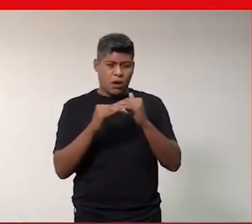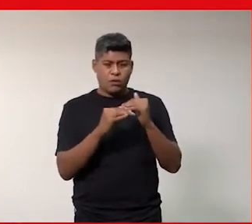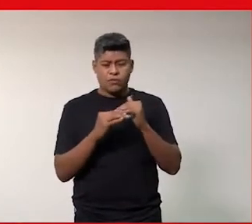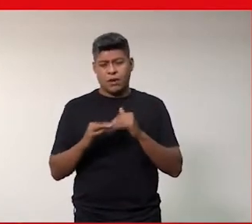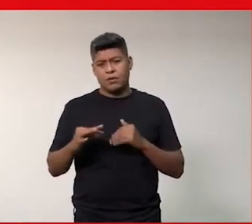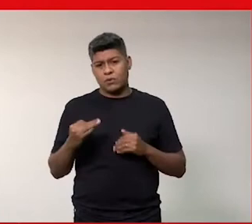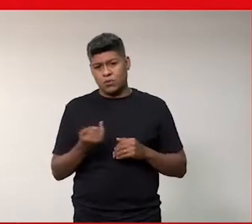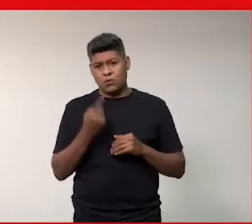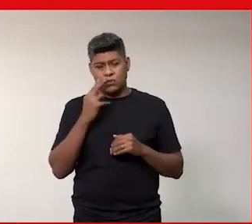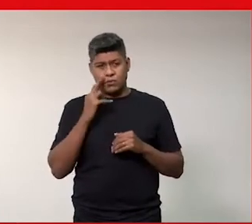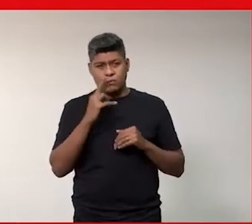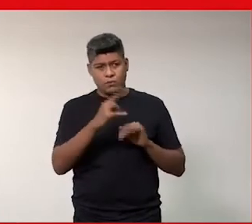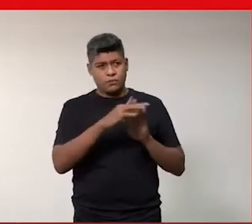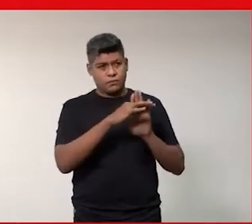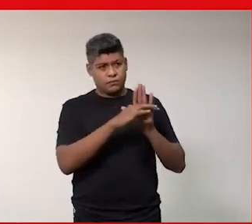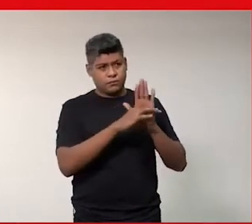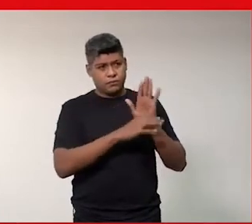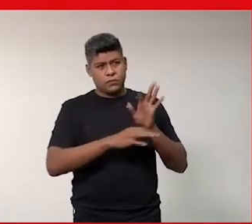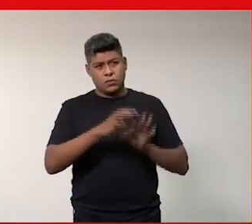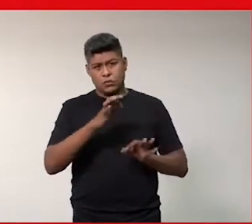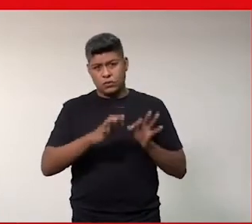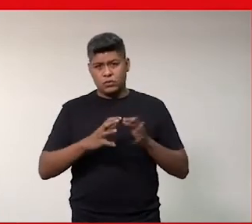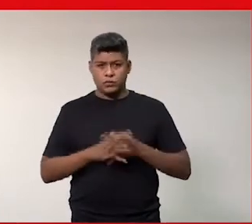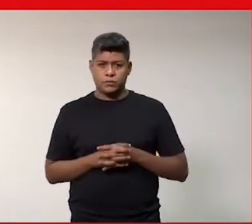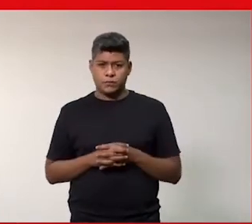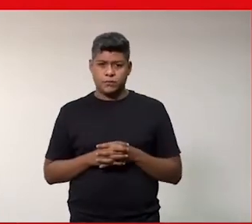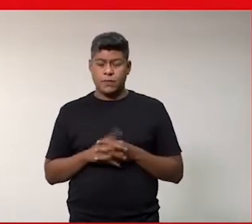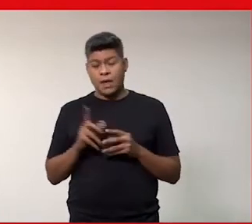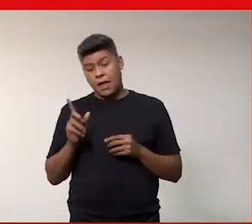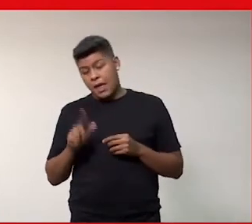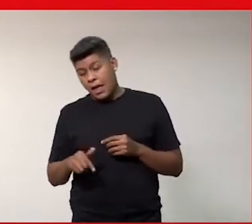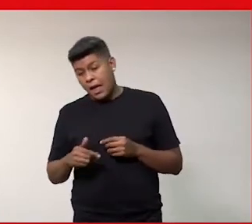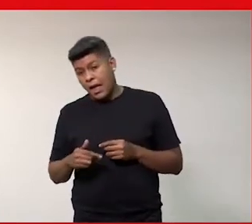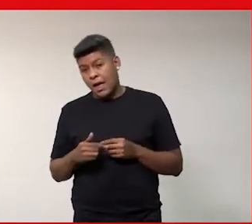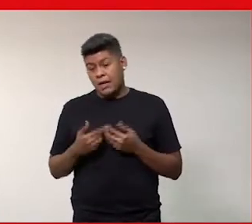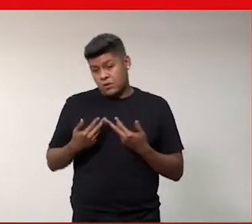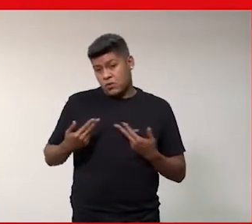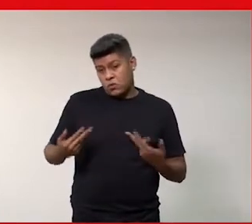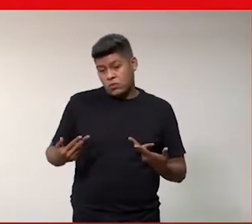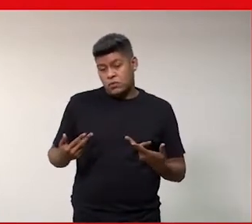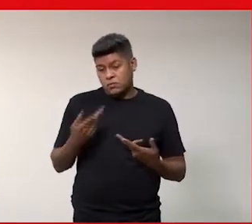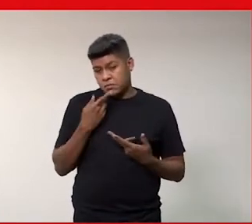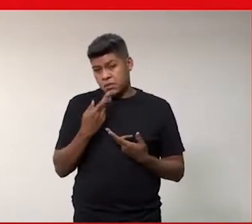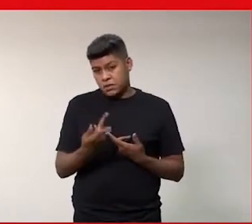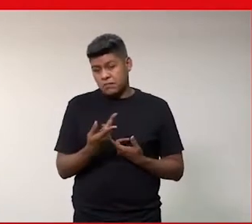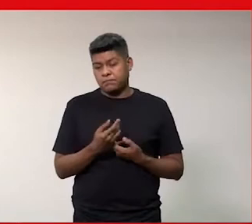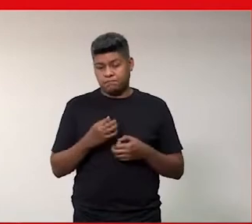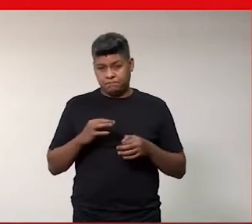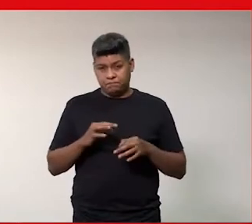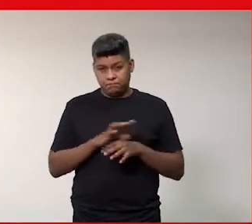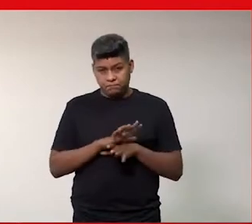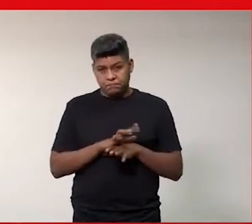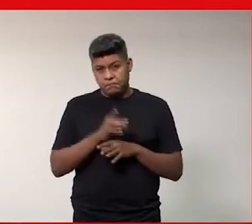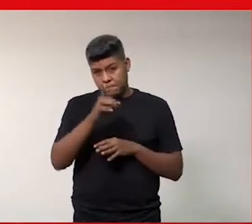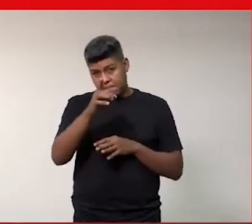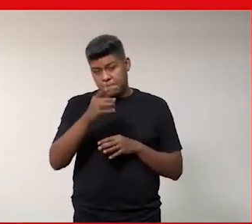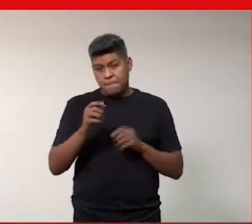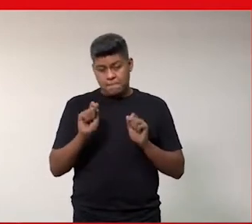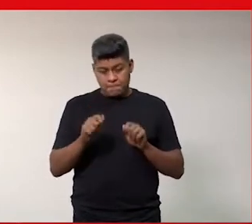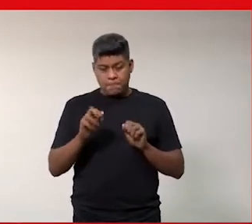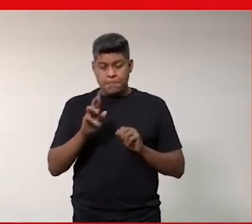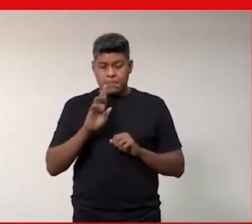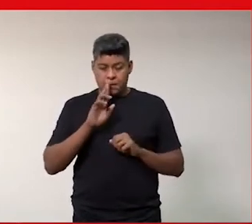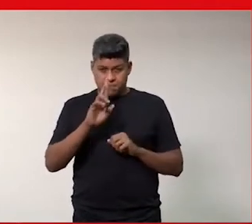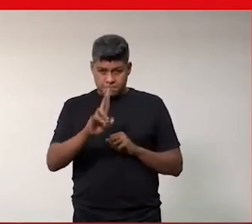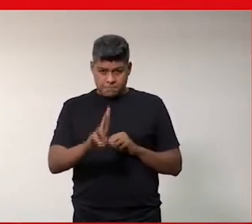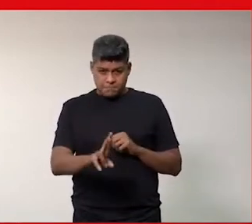que está prevista no nosso ordenamento jurídico. Eram essas as minhas considerações. Eu fico aqui à disposição para responder as